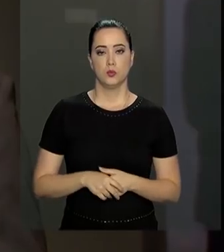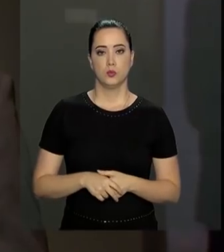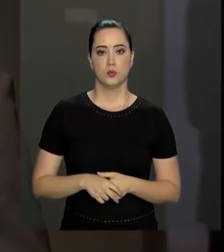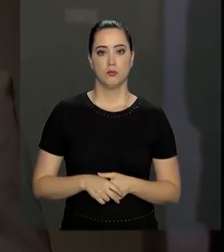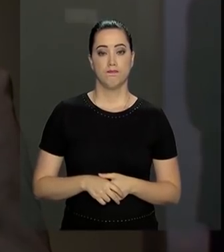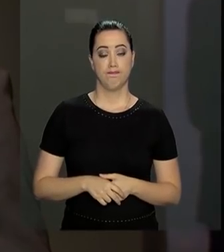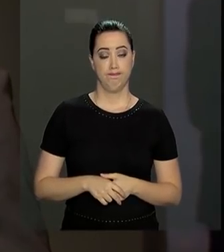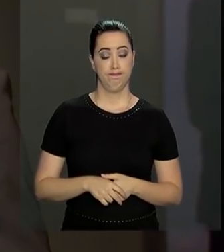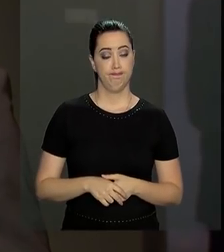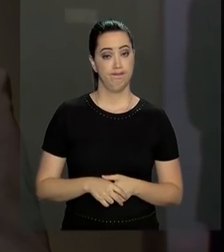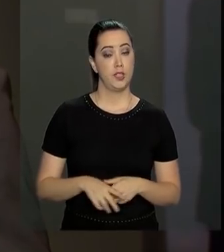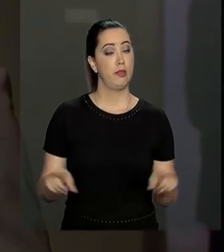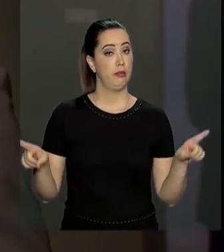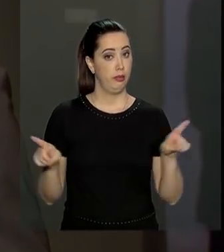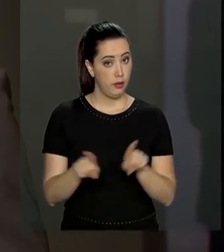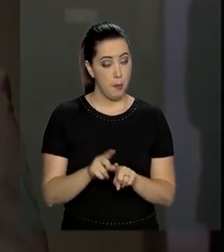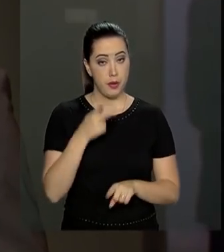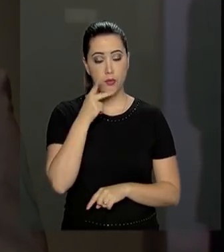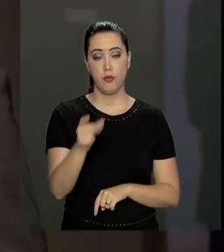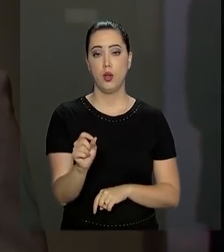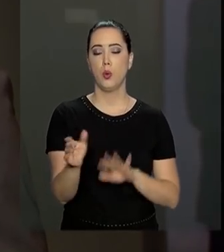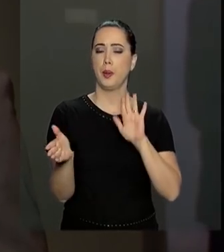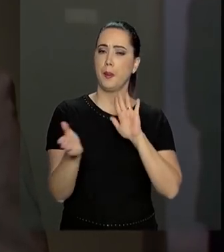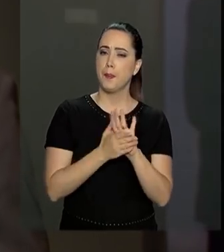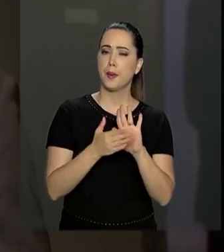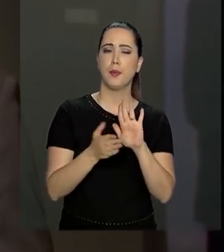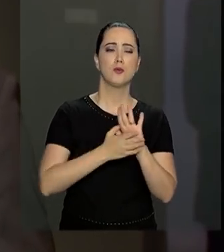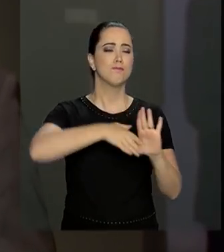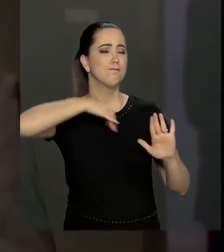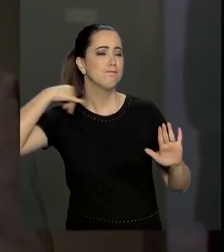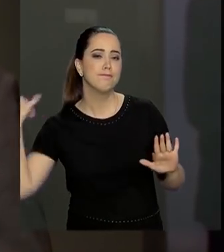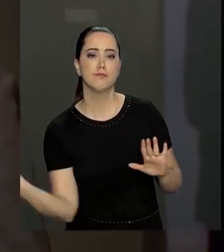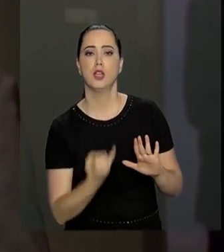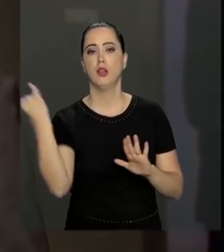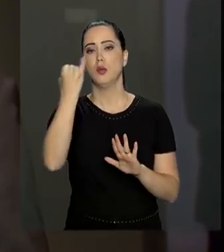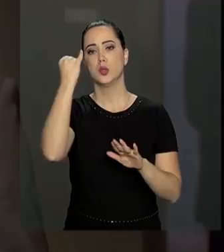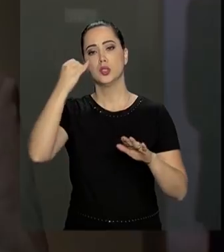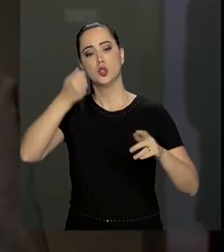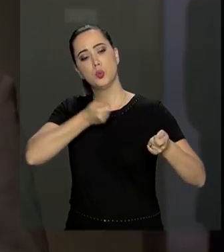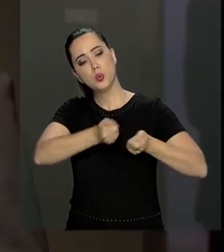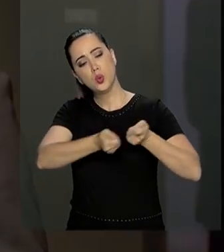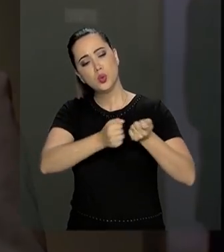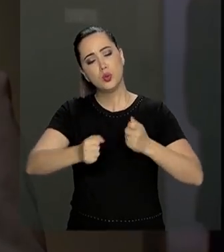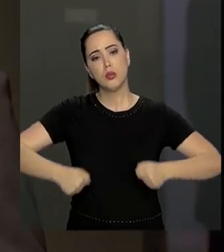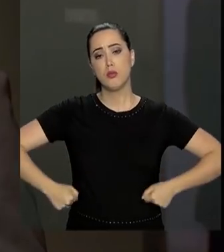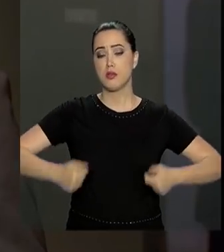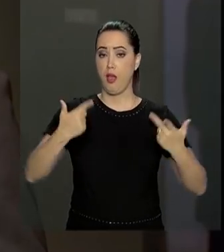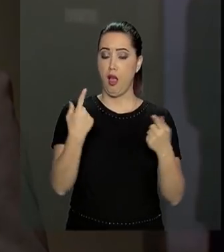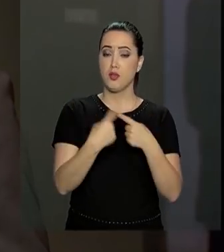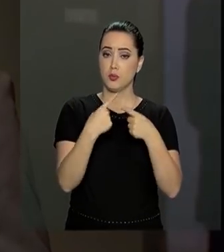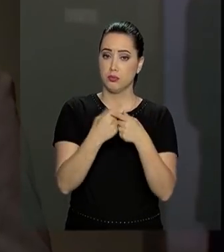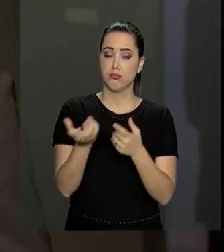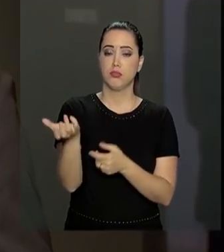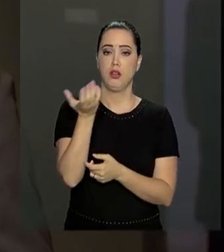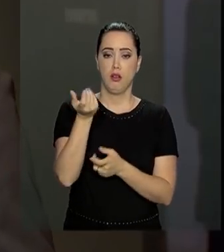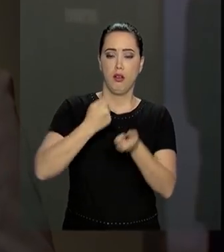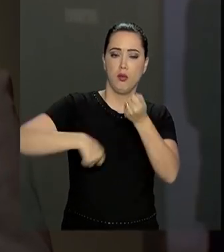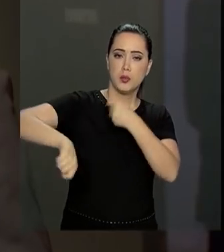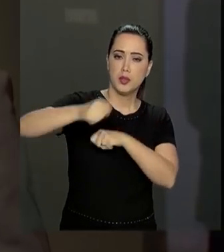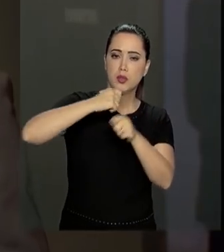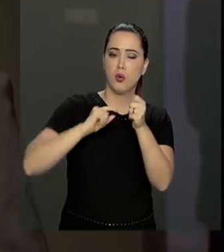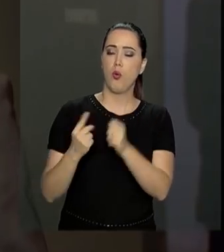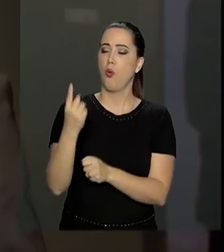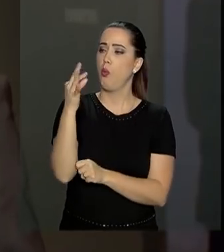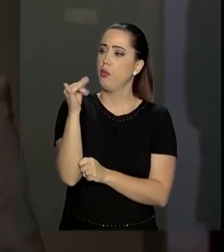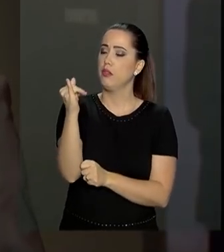Paulo Guedes disse ainda que a proposta é essencial para o equilíbrio das contas, já que prevê uma economia de mais de